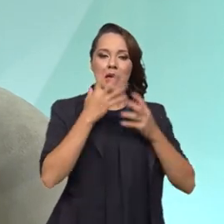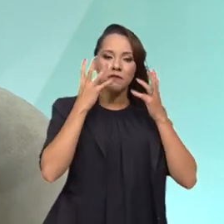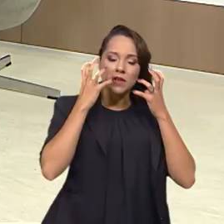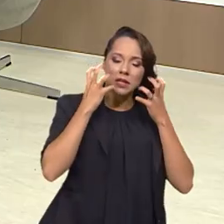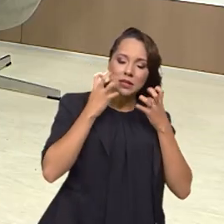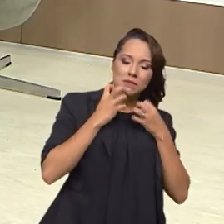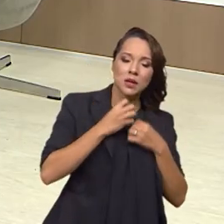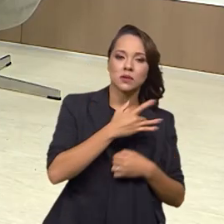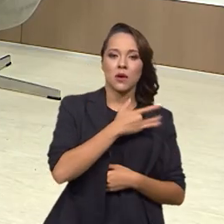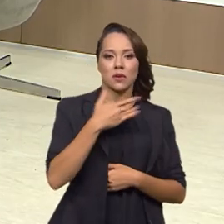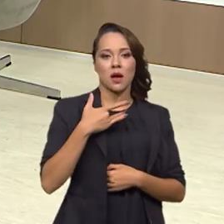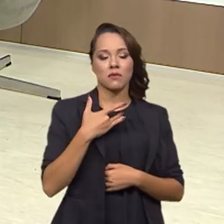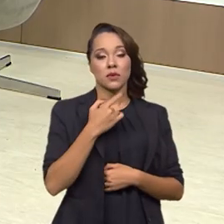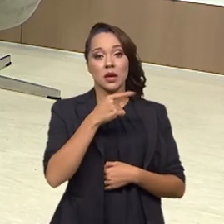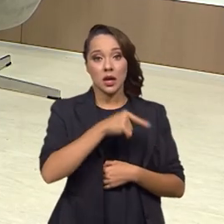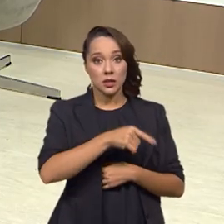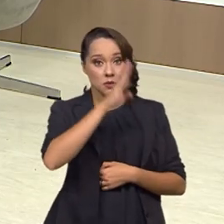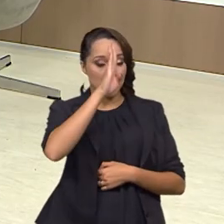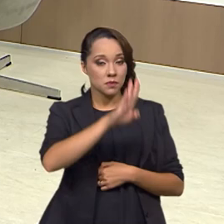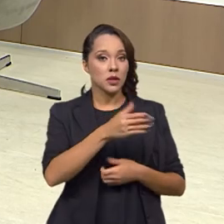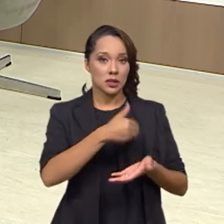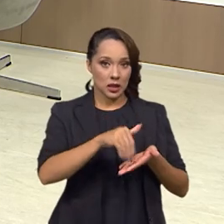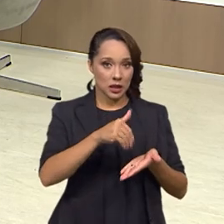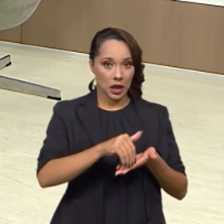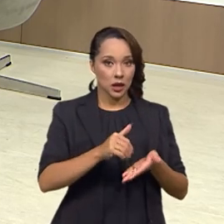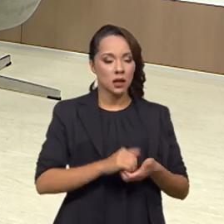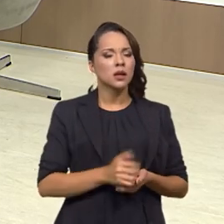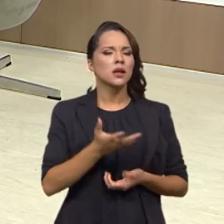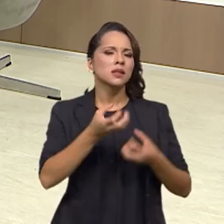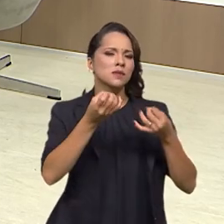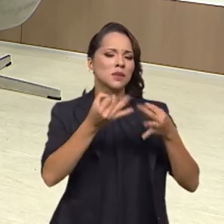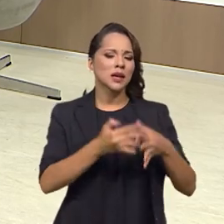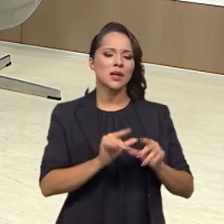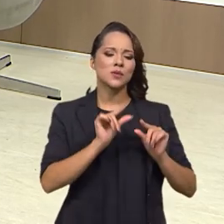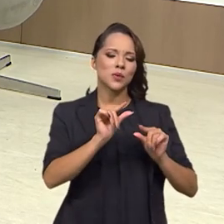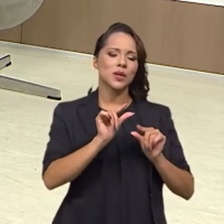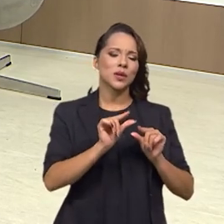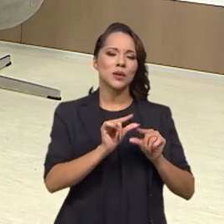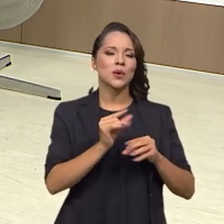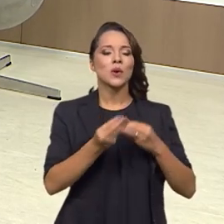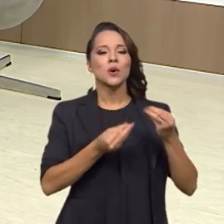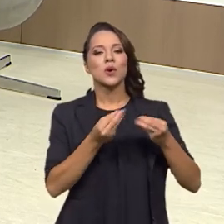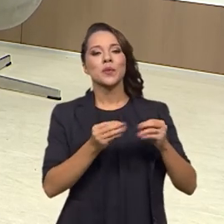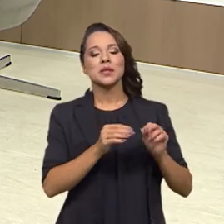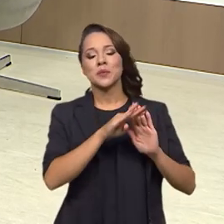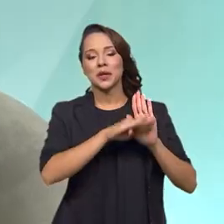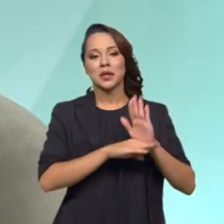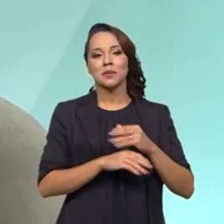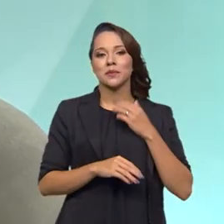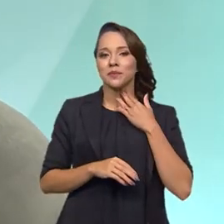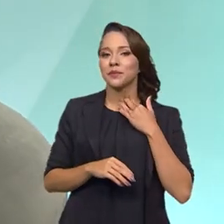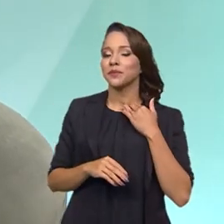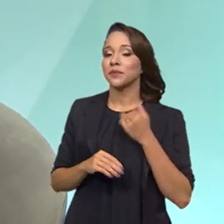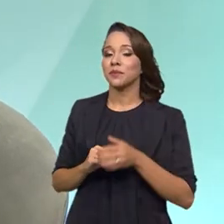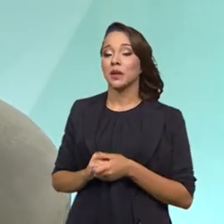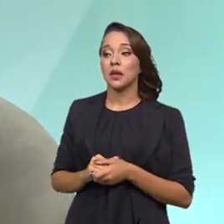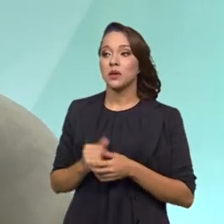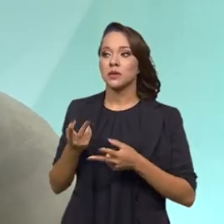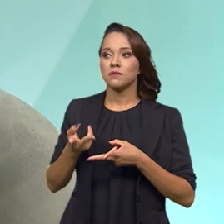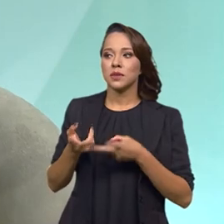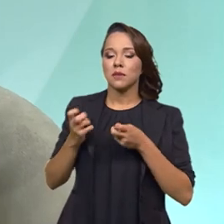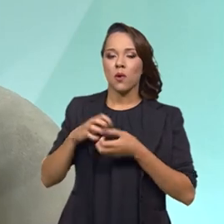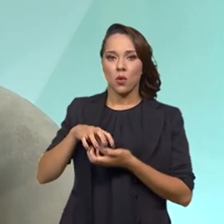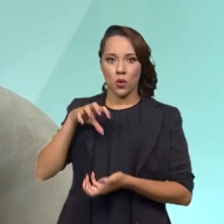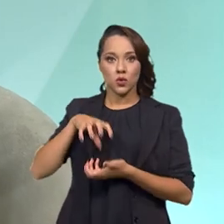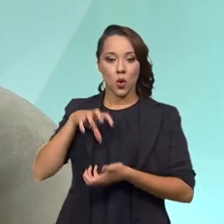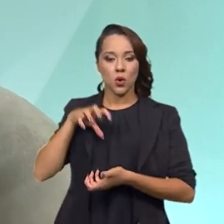Saudável. Isso. Isso é um carro-chefe da Secretaria. Eu queria que o falasse um pouquinho para a gente sobre esse programa. Nós detectamos que o